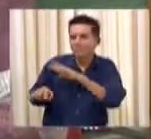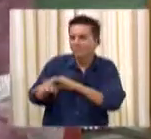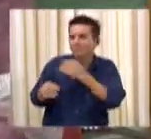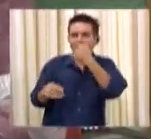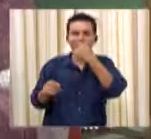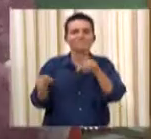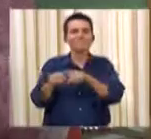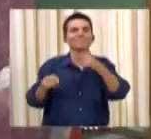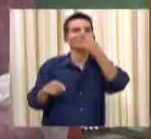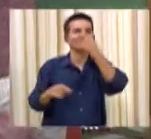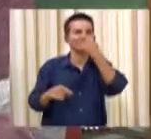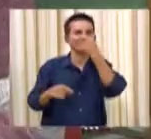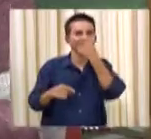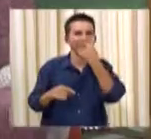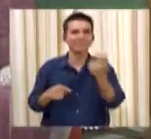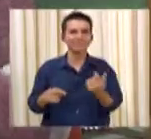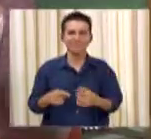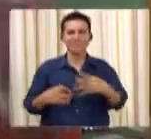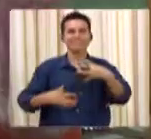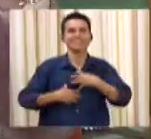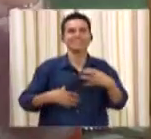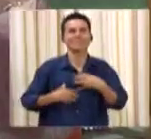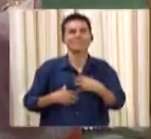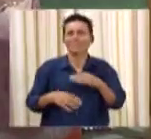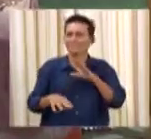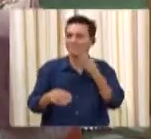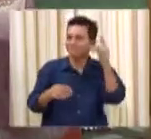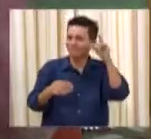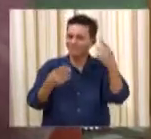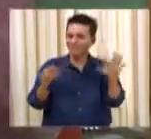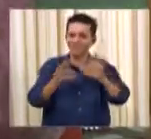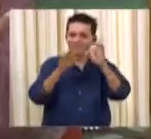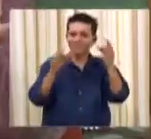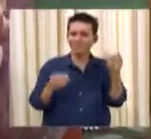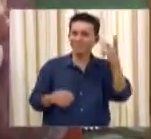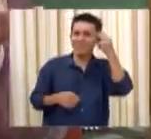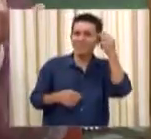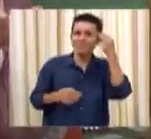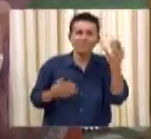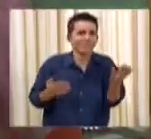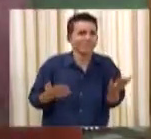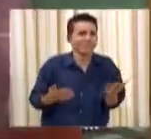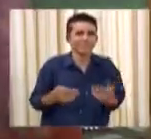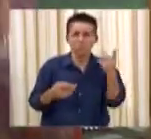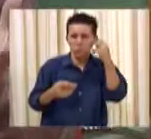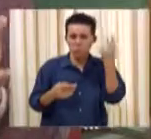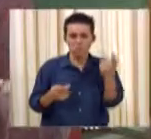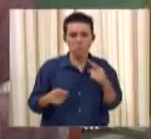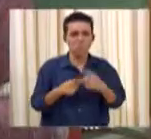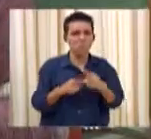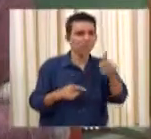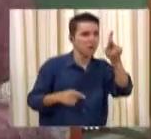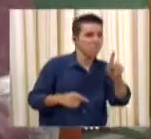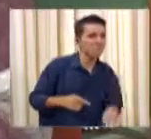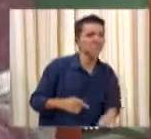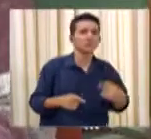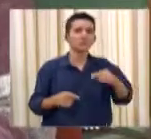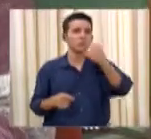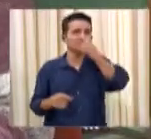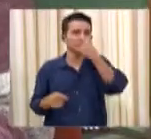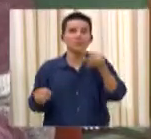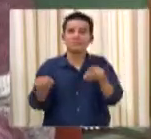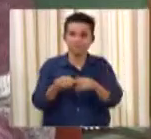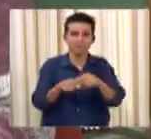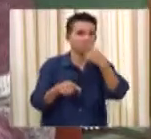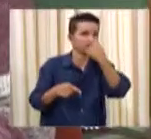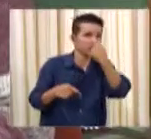obstruído, tem mais secreção, e isso vai influenciar no ouvido. É igual a gente quando está gripado mesmo, o nariz entope, o ouvido entope. Só